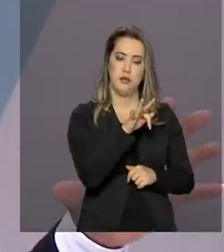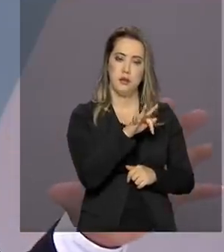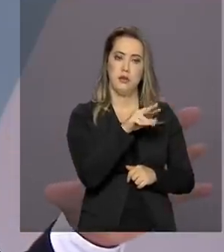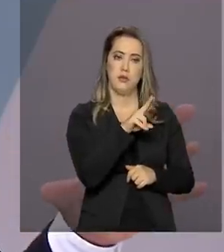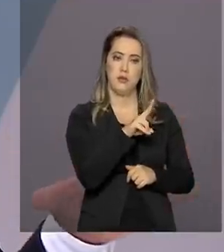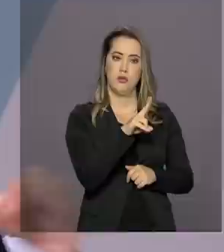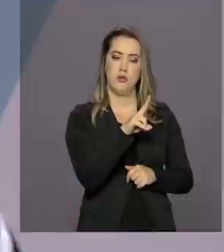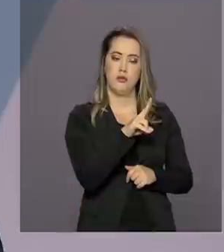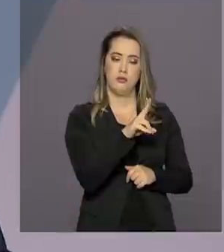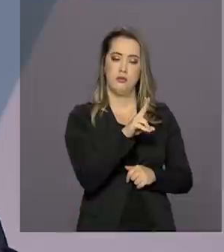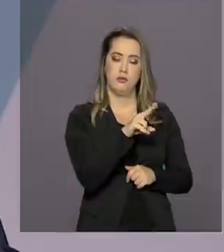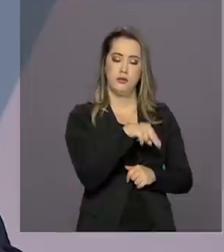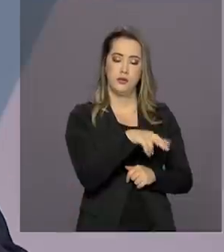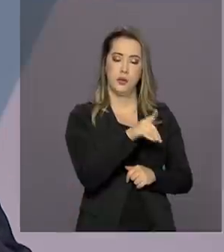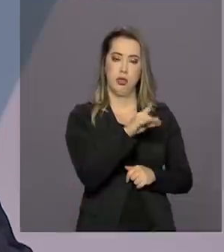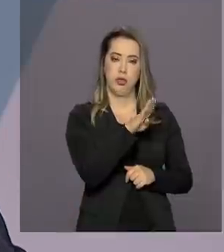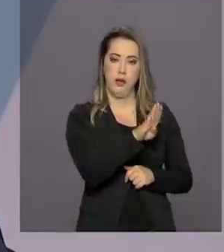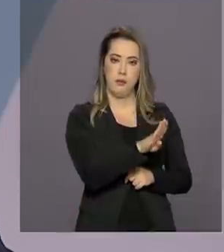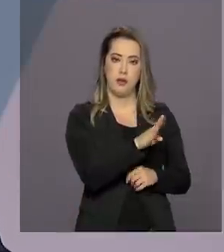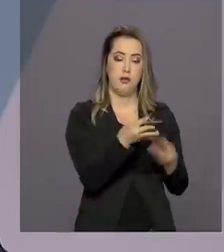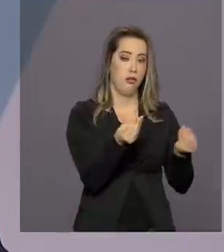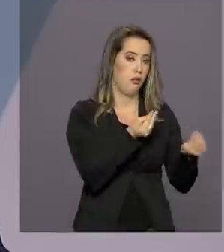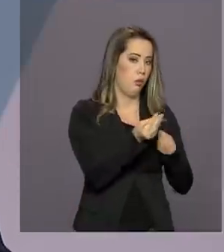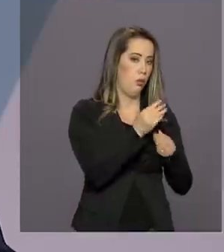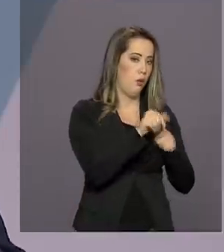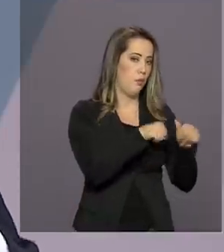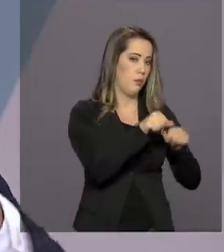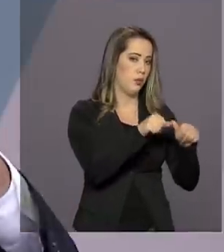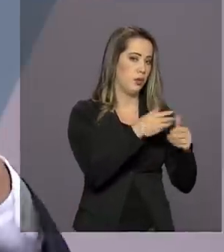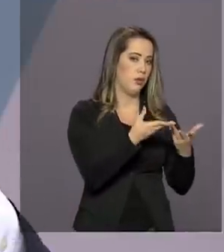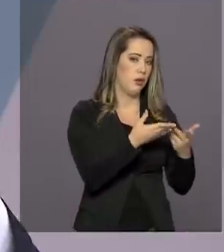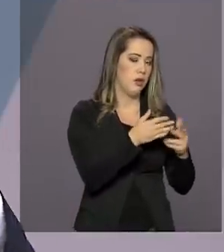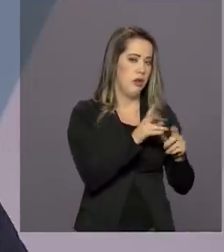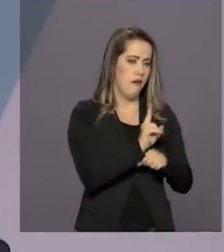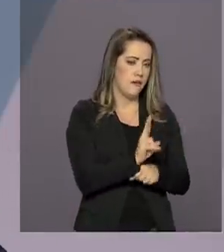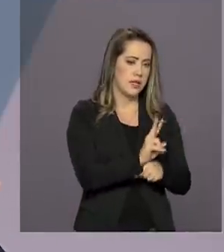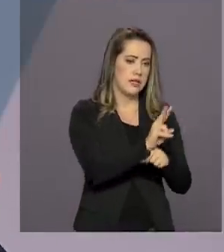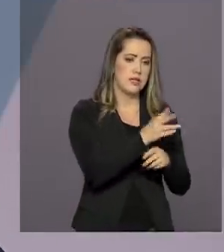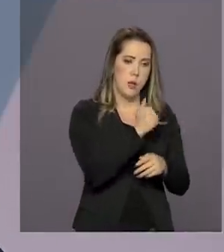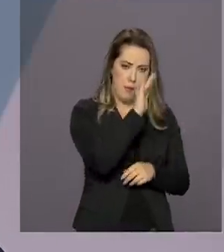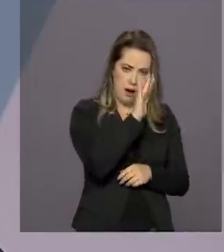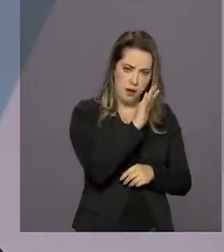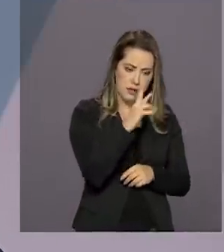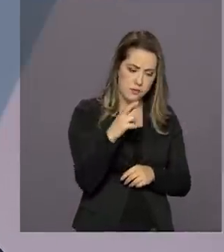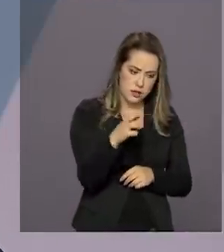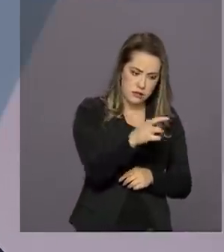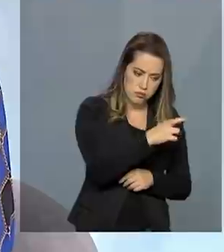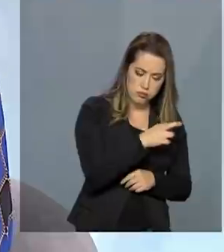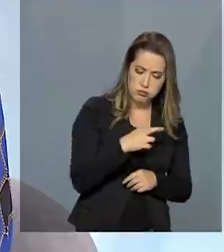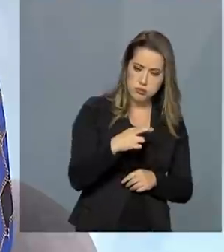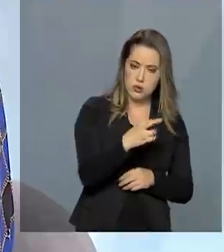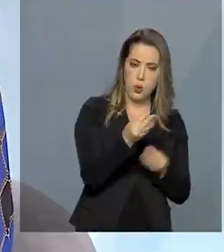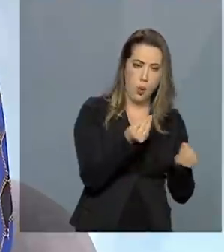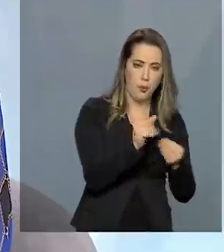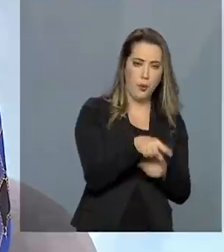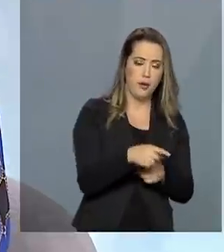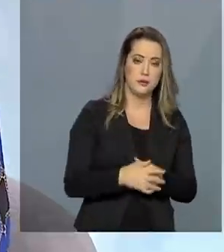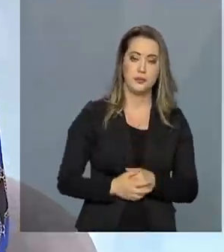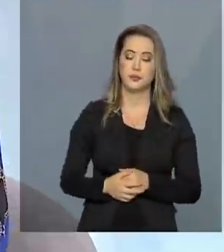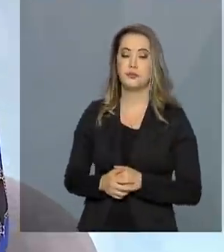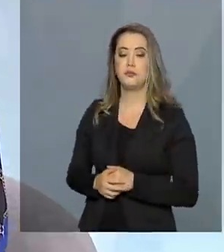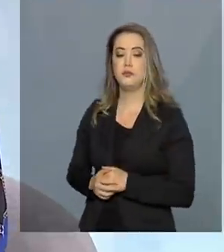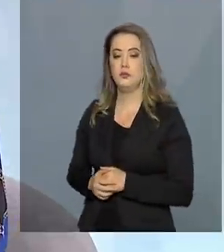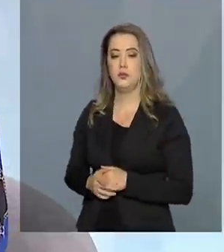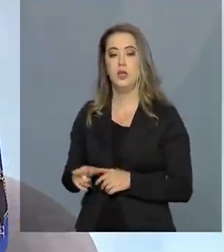política de Estado. Penso eu que, com isso, o controle e a fiscalização se tornaram mais importantes ainda. Na discussão da